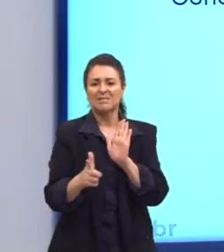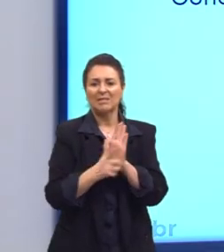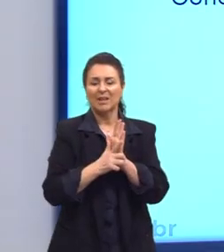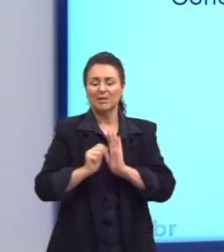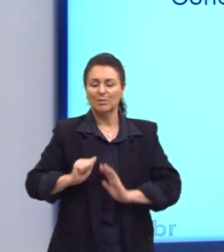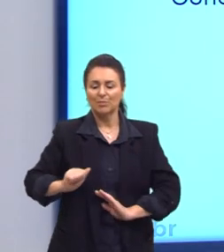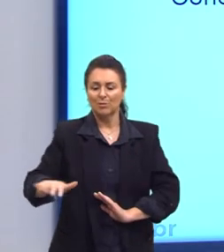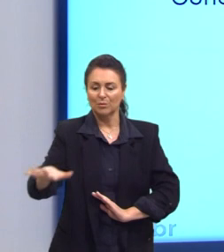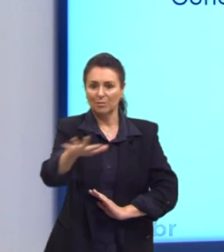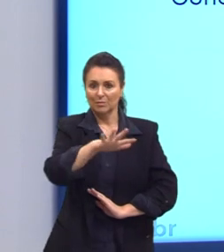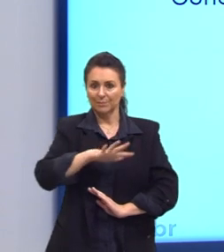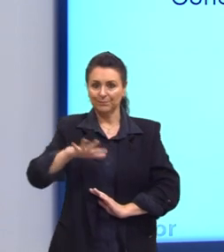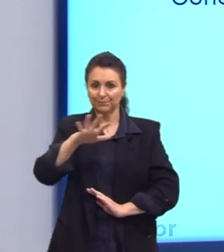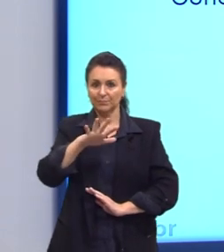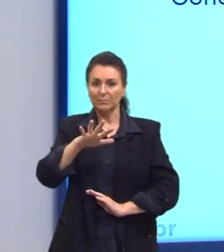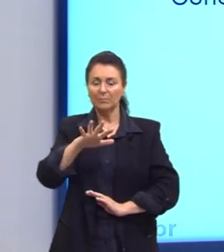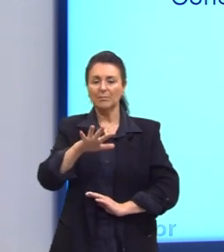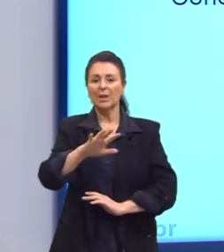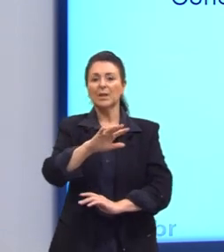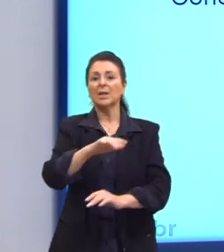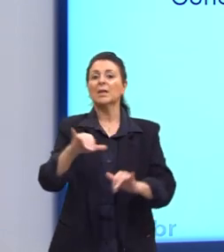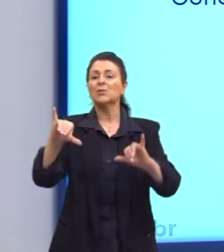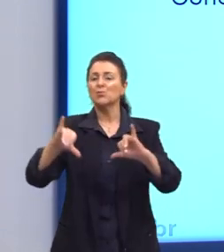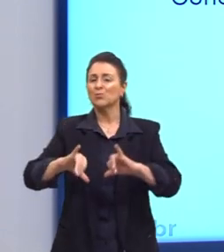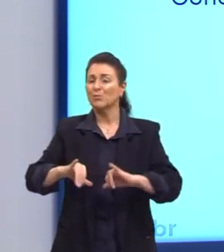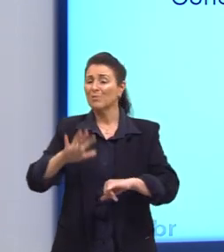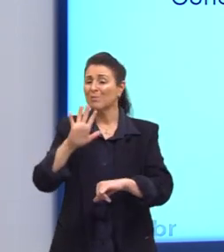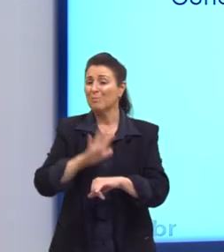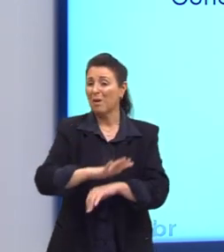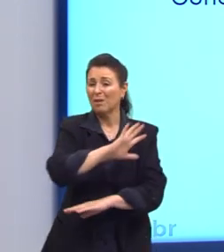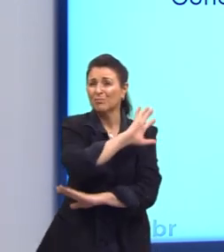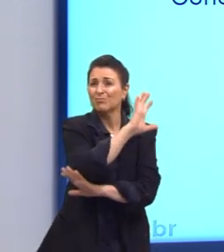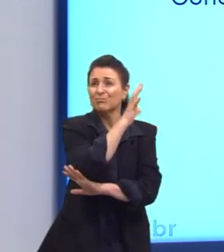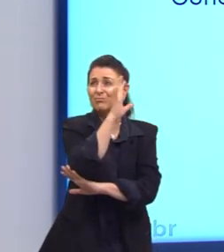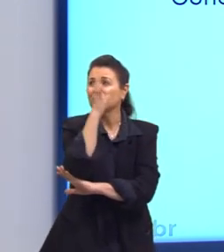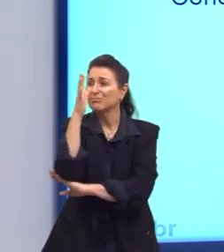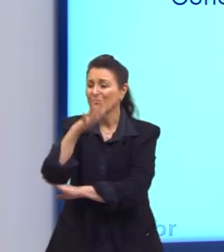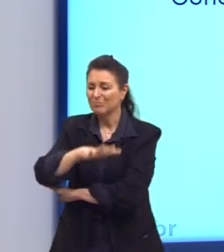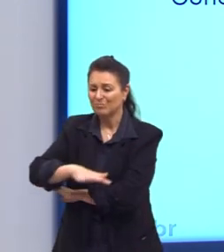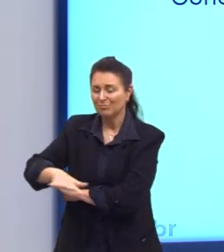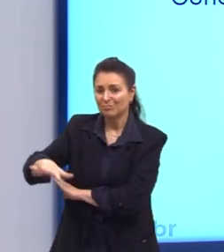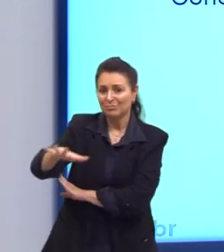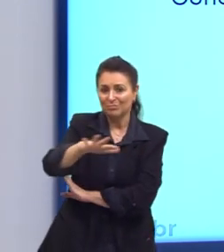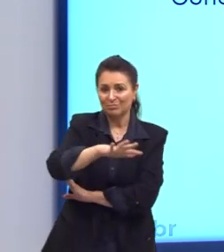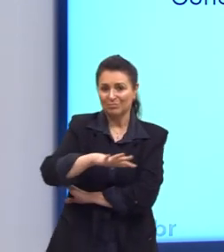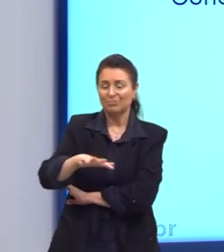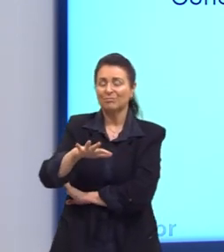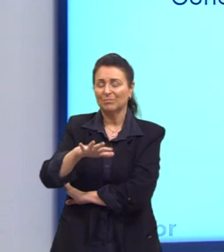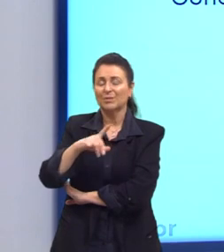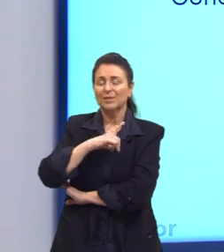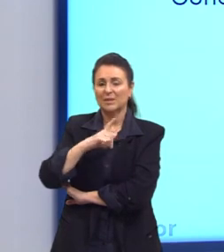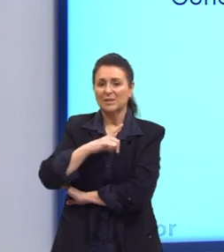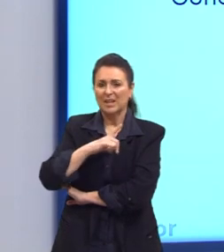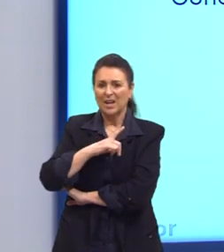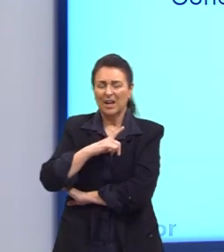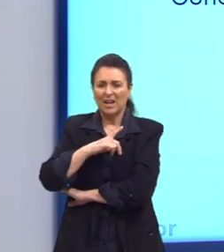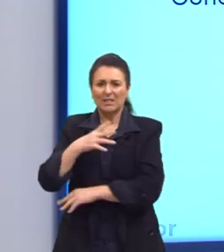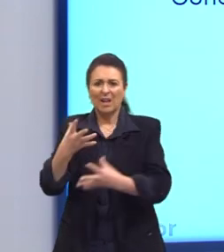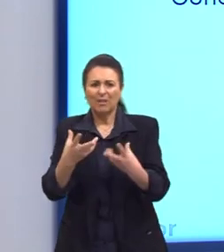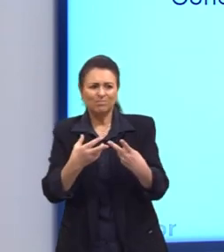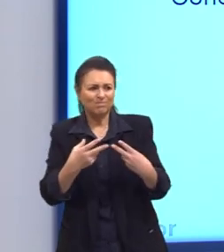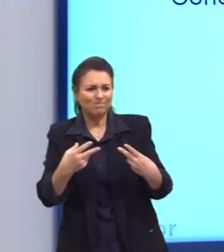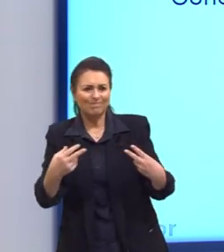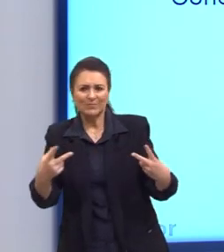E dilapidação do meio ambiente. Esse é um processo seríssimo em relação ao meio ambiente, essa voracidade